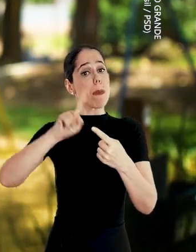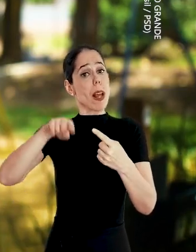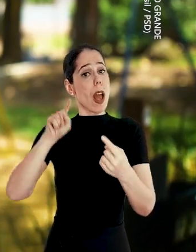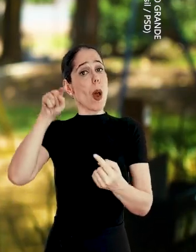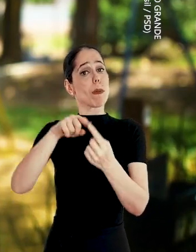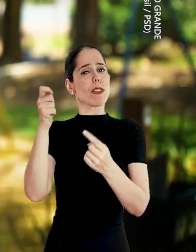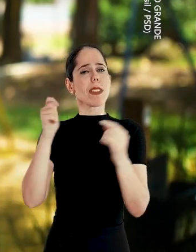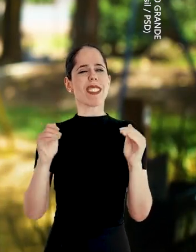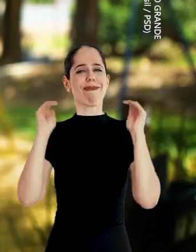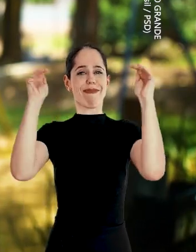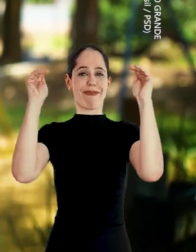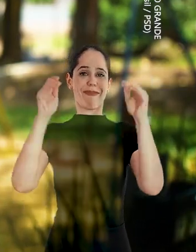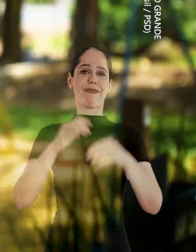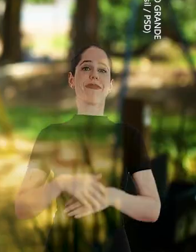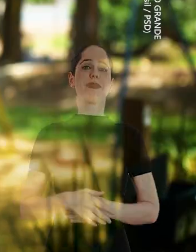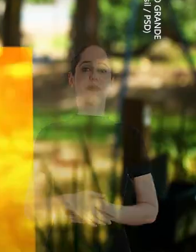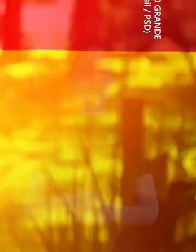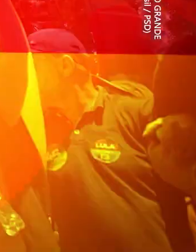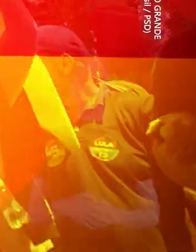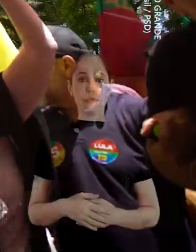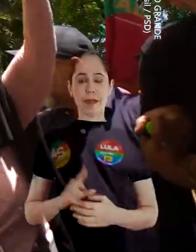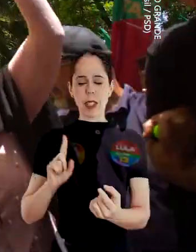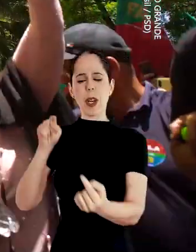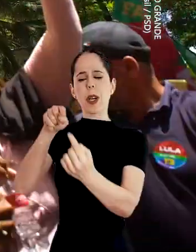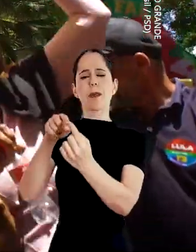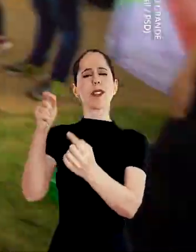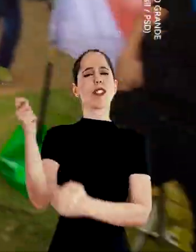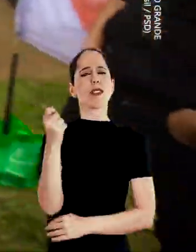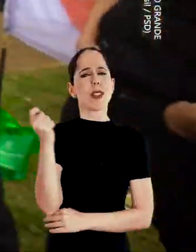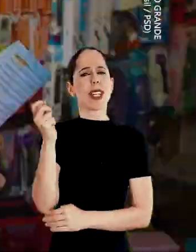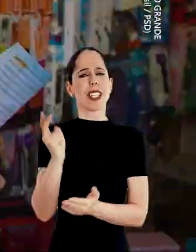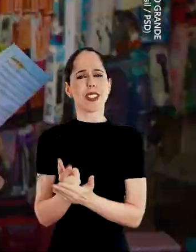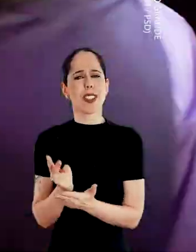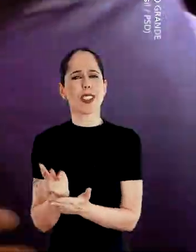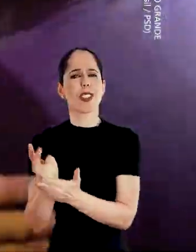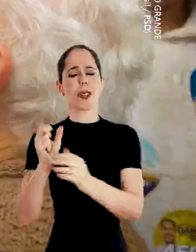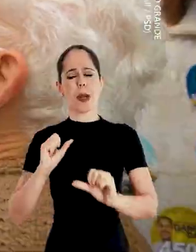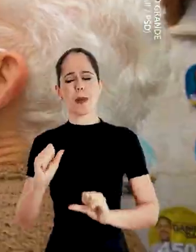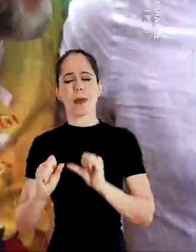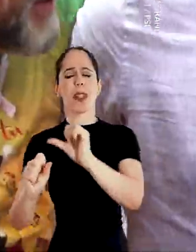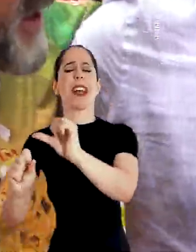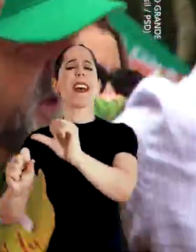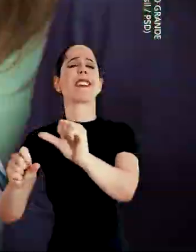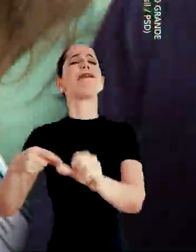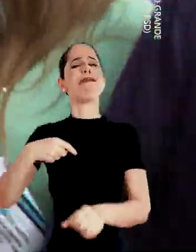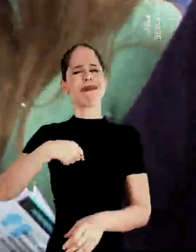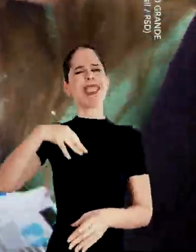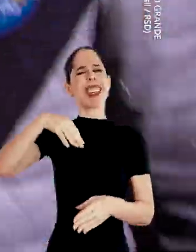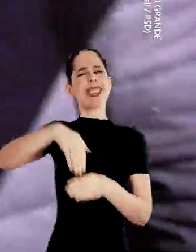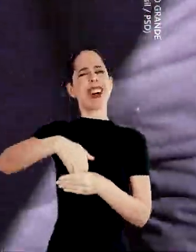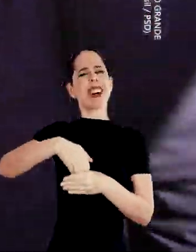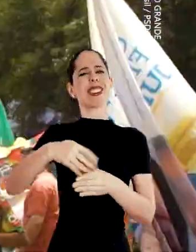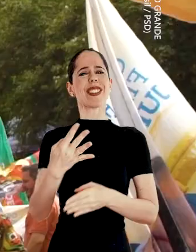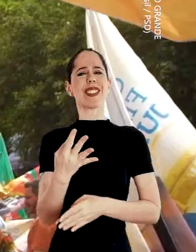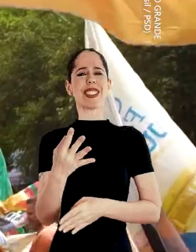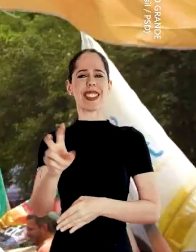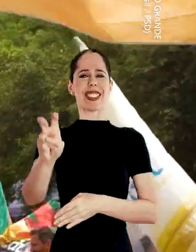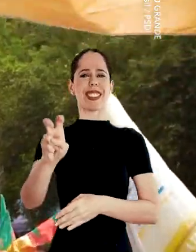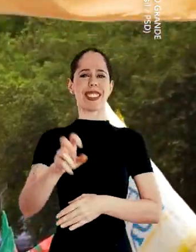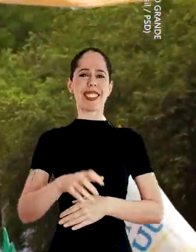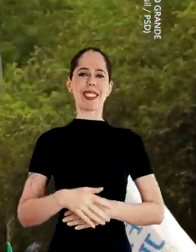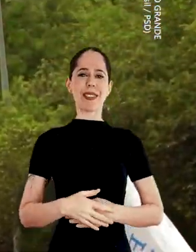primeiro é para o Rio Grande falar mais alto O Rio Grande seguir mudando É de